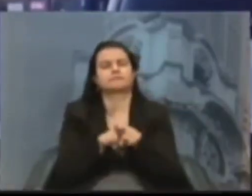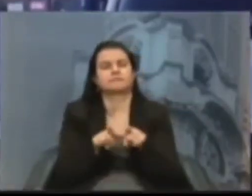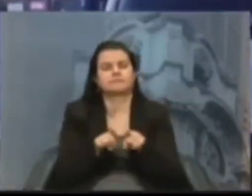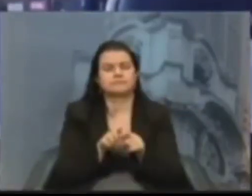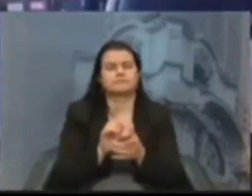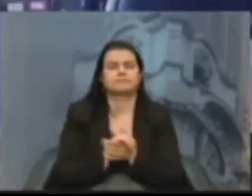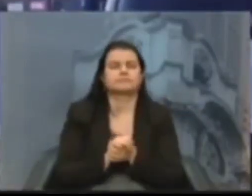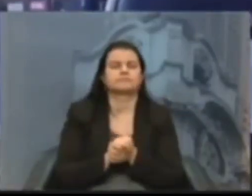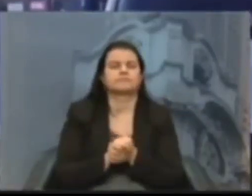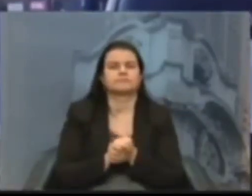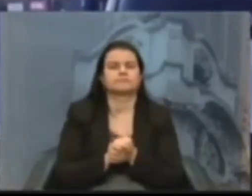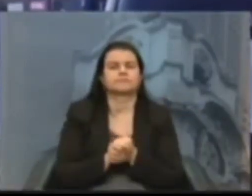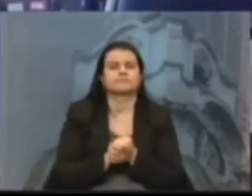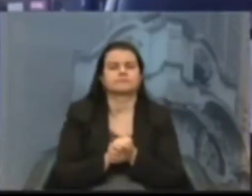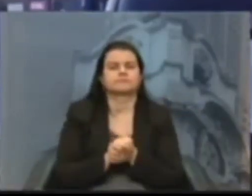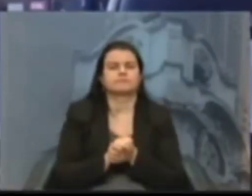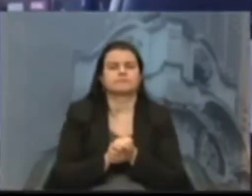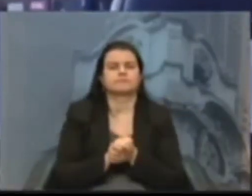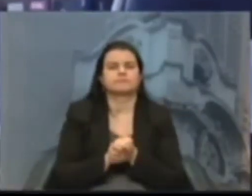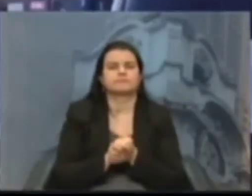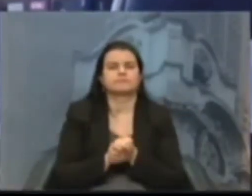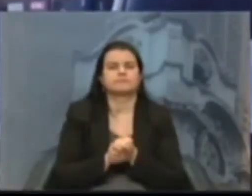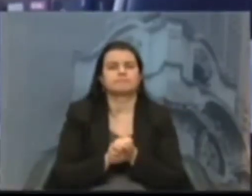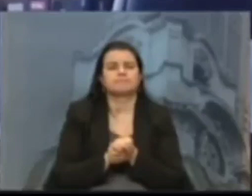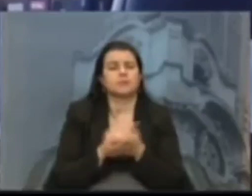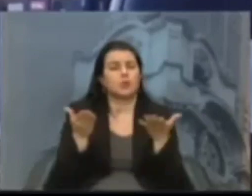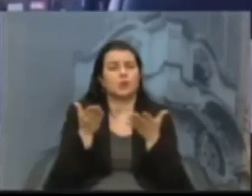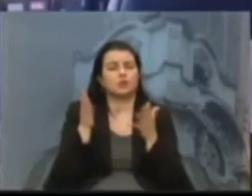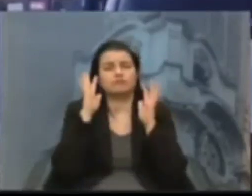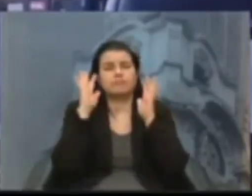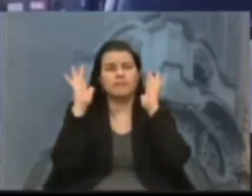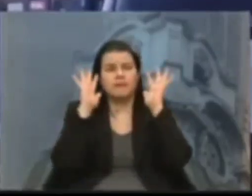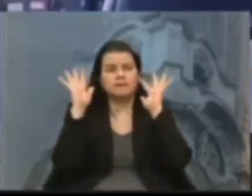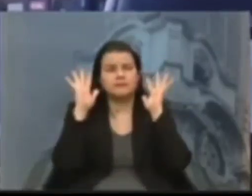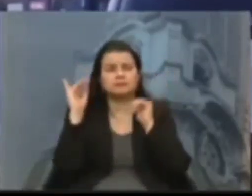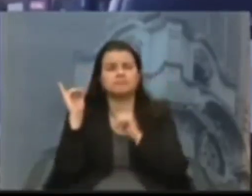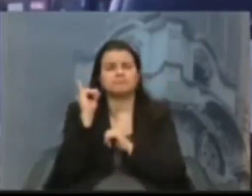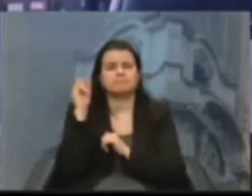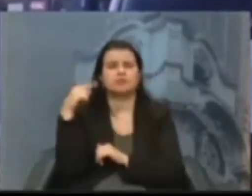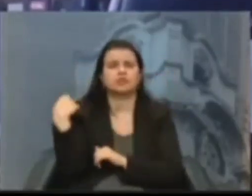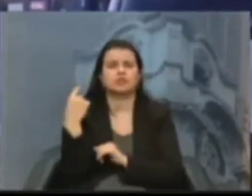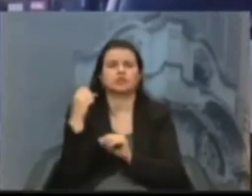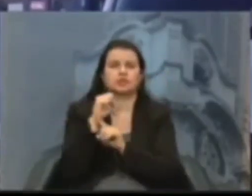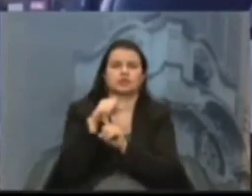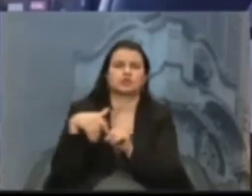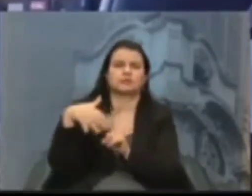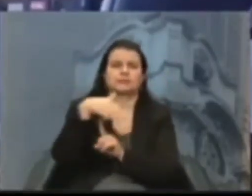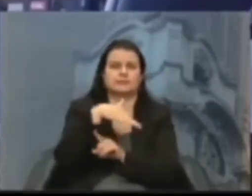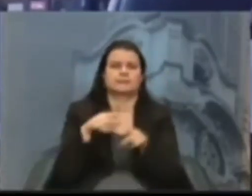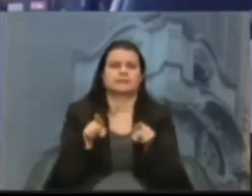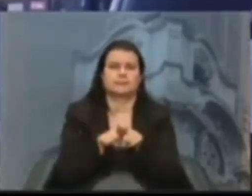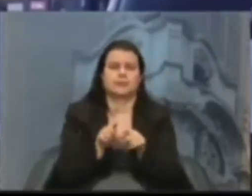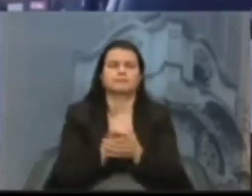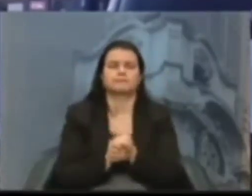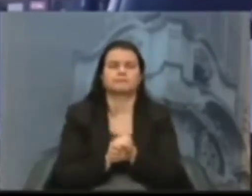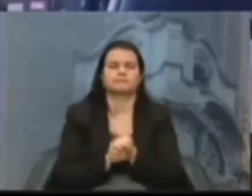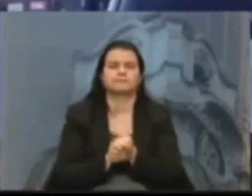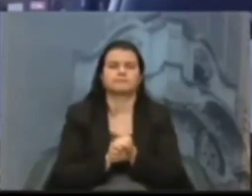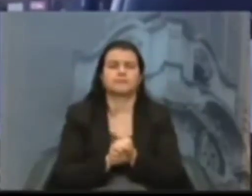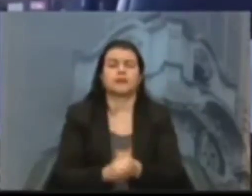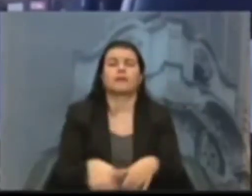e essas reflexões devem ficar, então, para a nossa sociedade. Também lembro